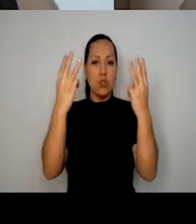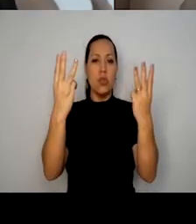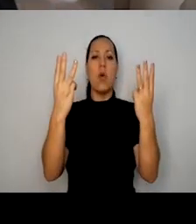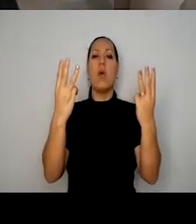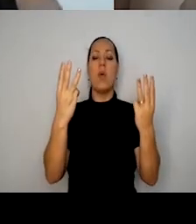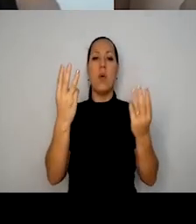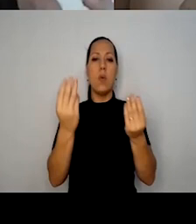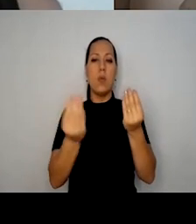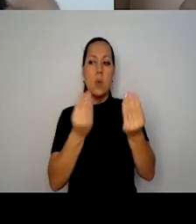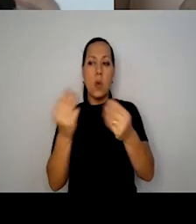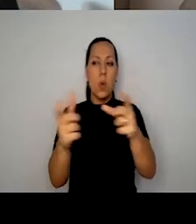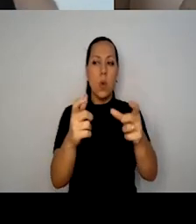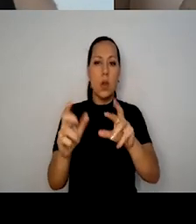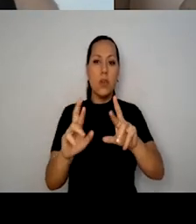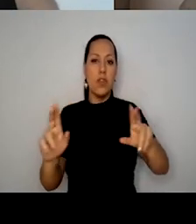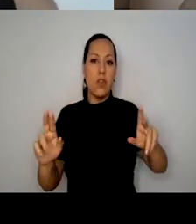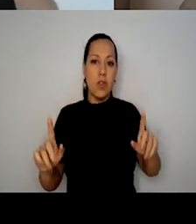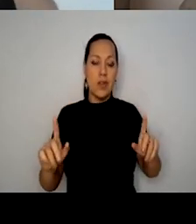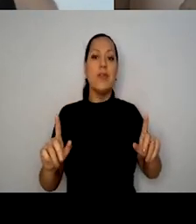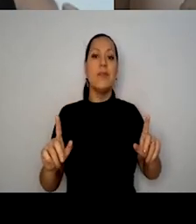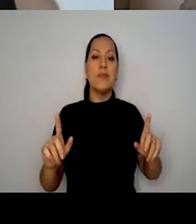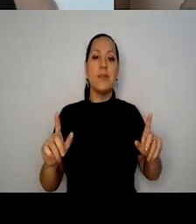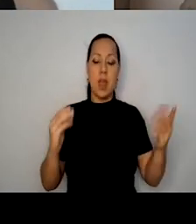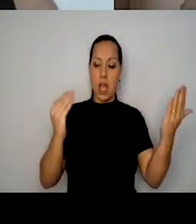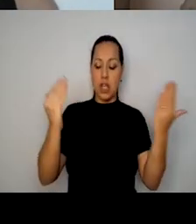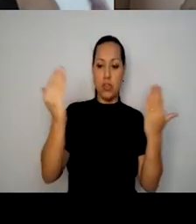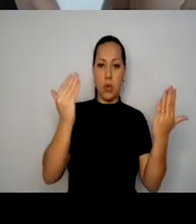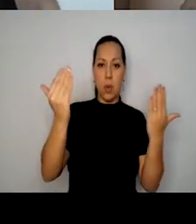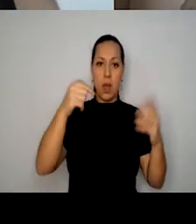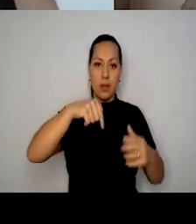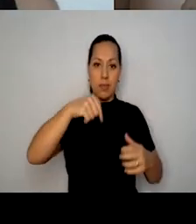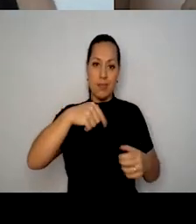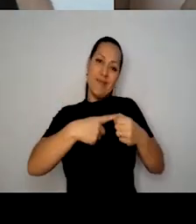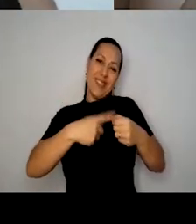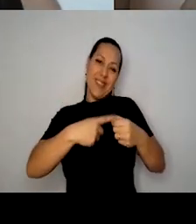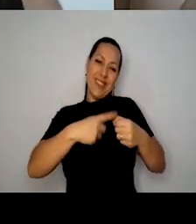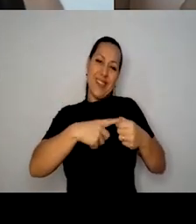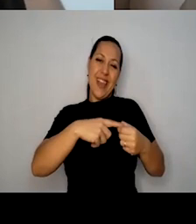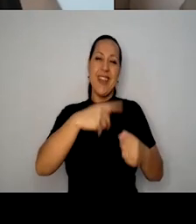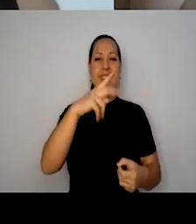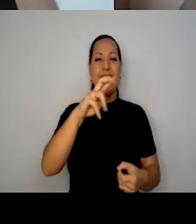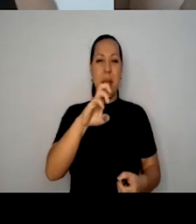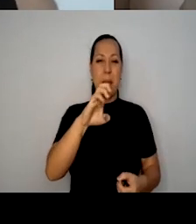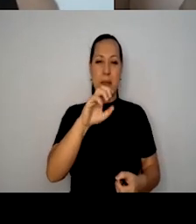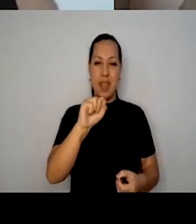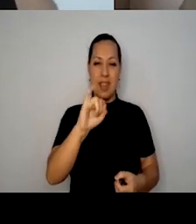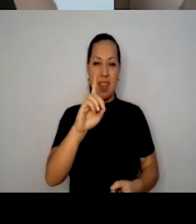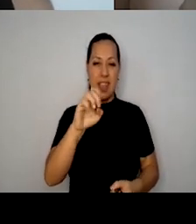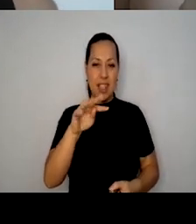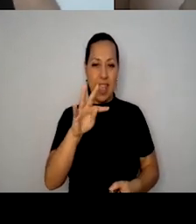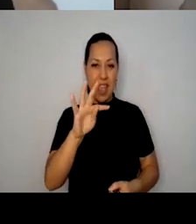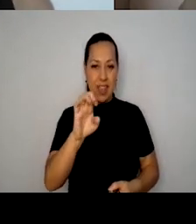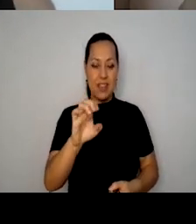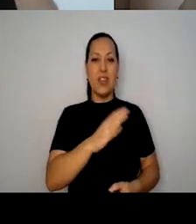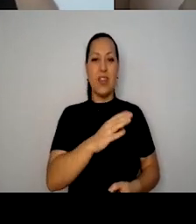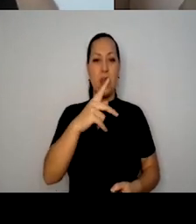diferente, a gente se depara com essa região aqui, inclusive, de Presidente Prudente, que são cidades muito pequenas do entorno, num